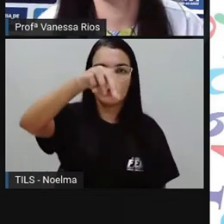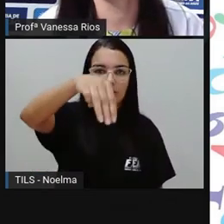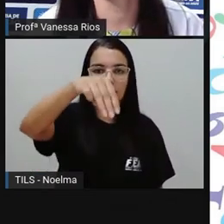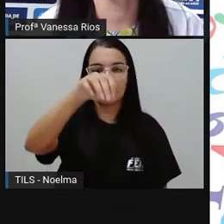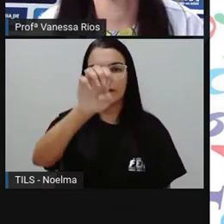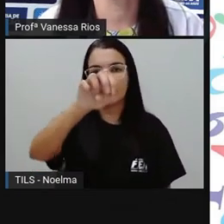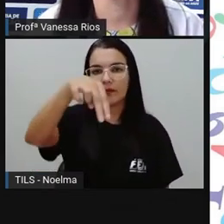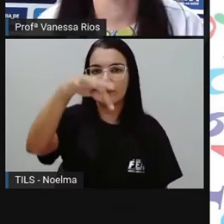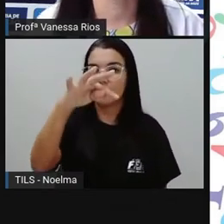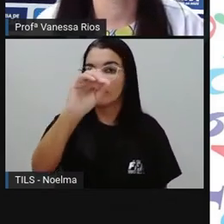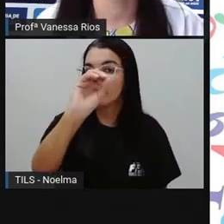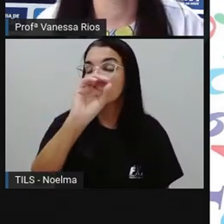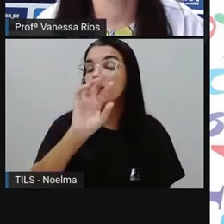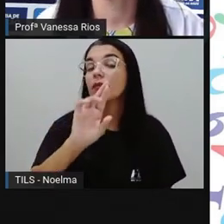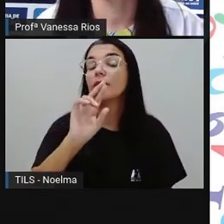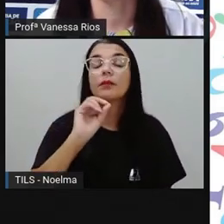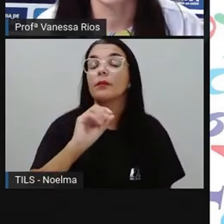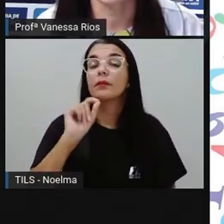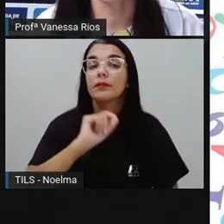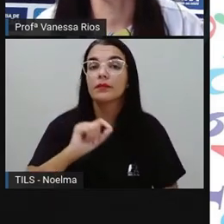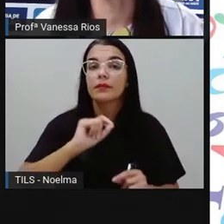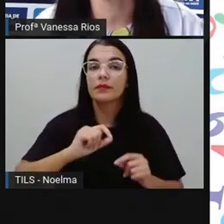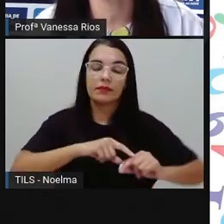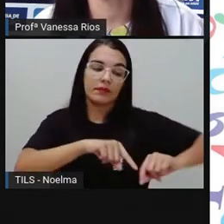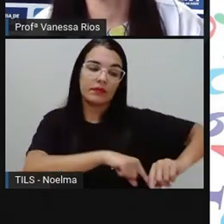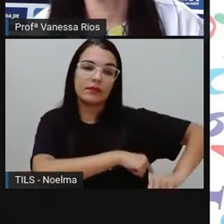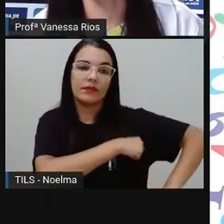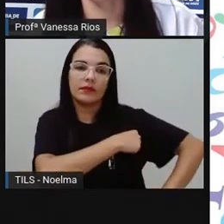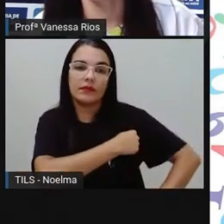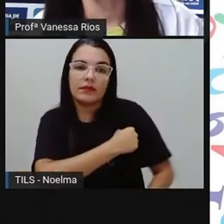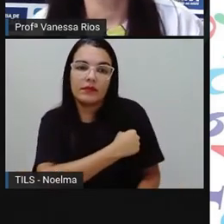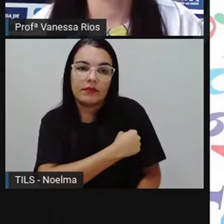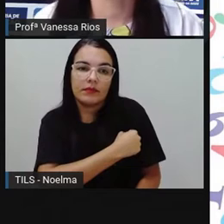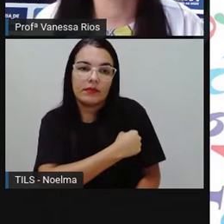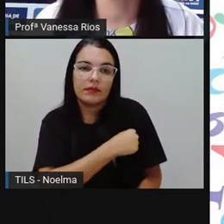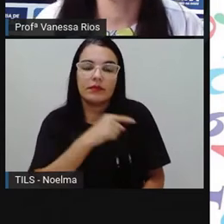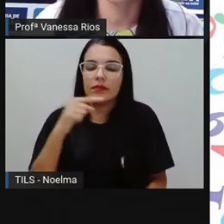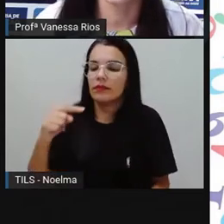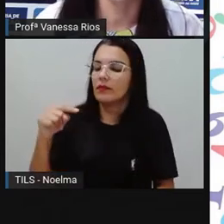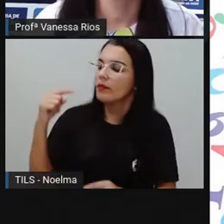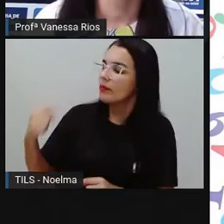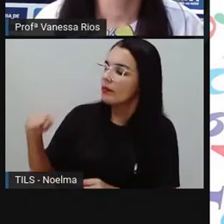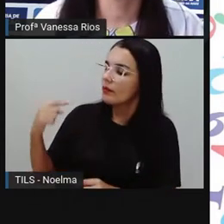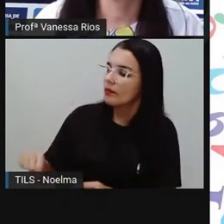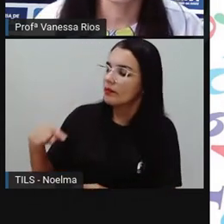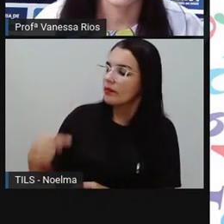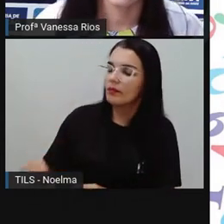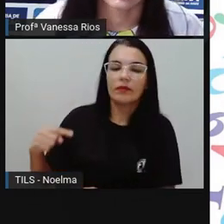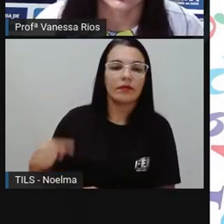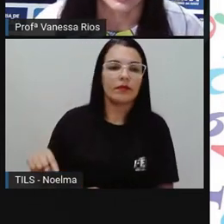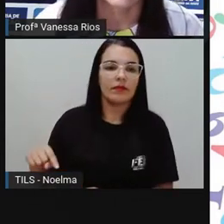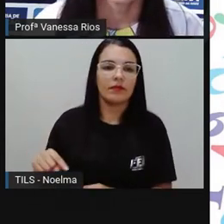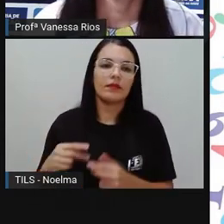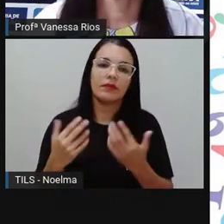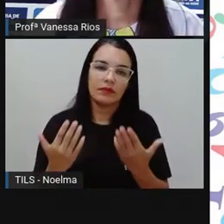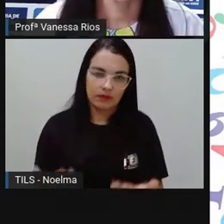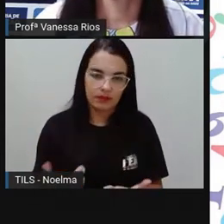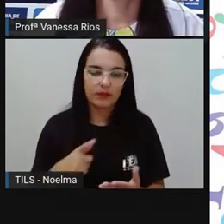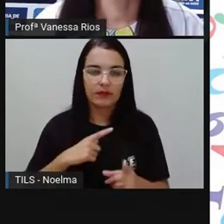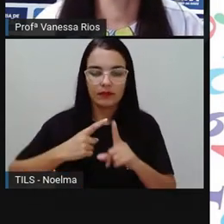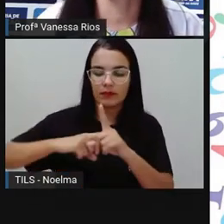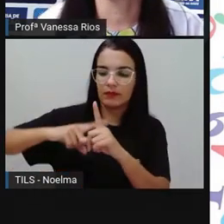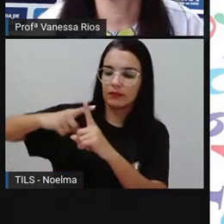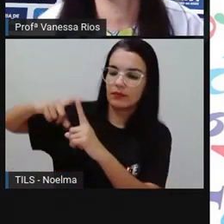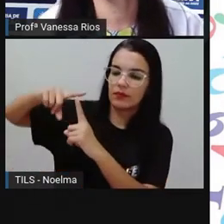diferentes, ou seja, medidas de referência diferentes para se medir temperatura. Os